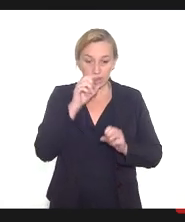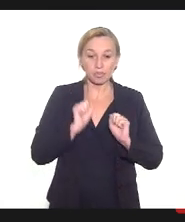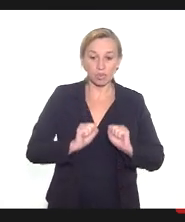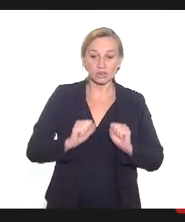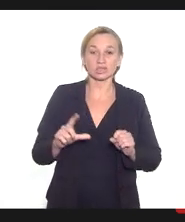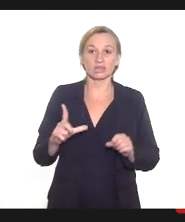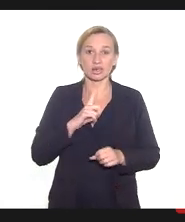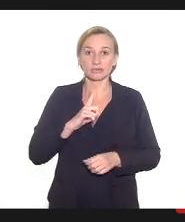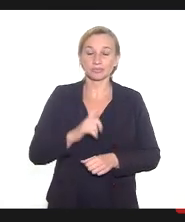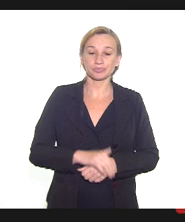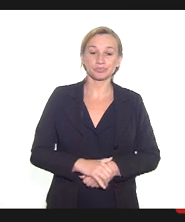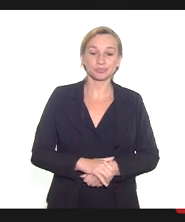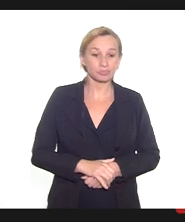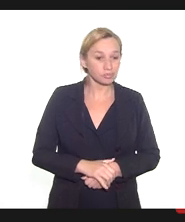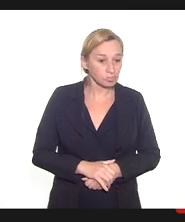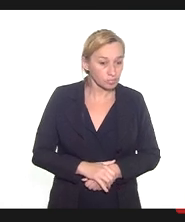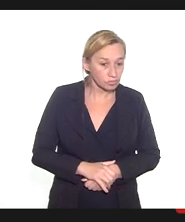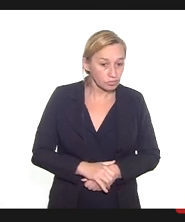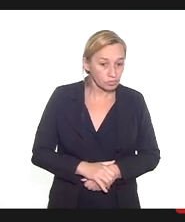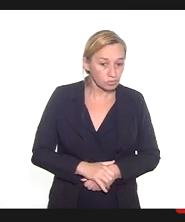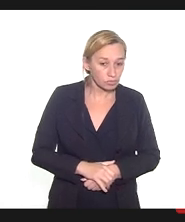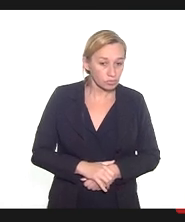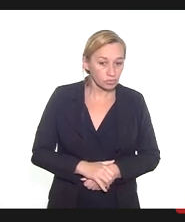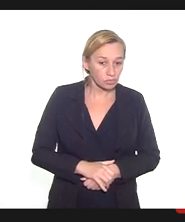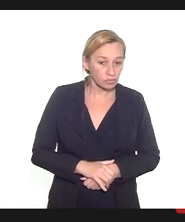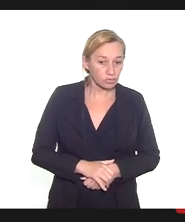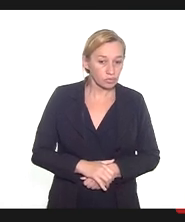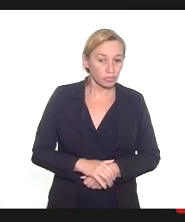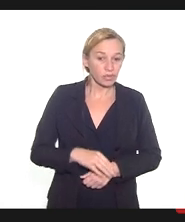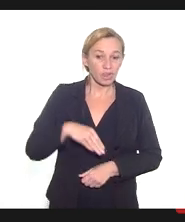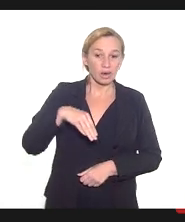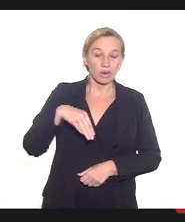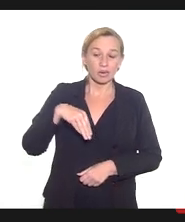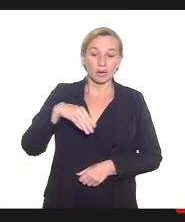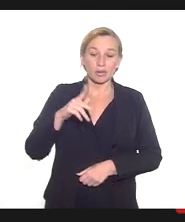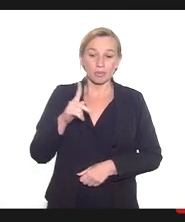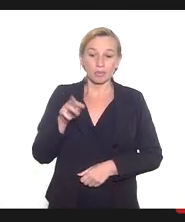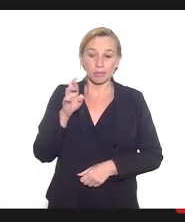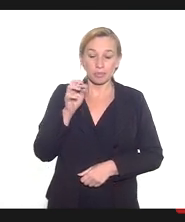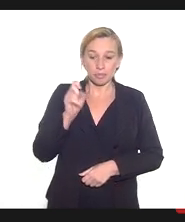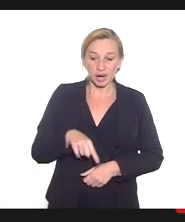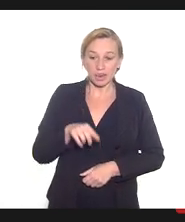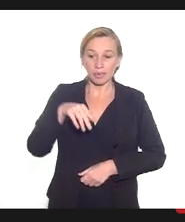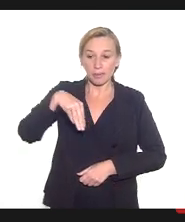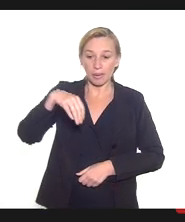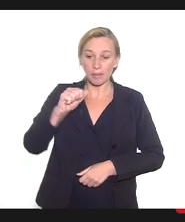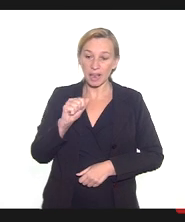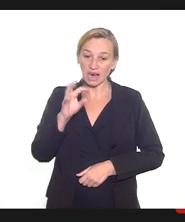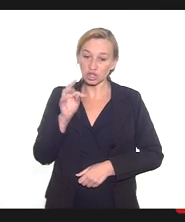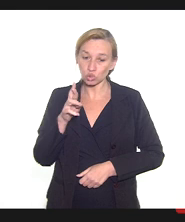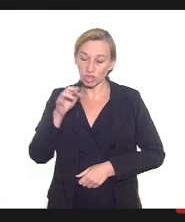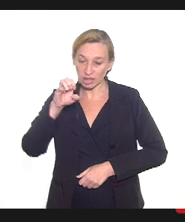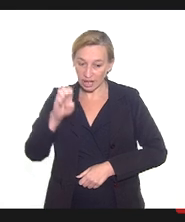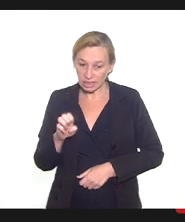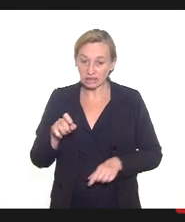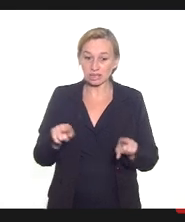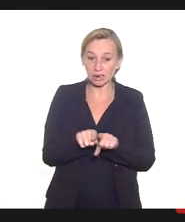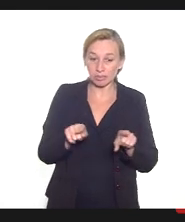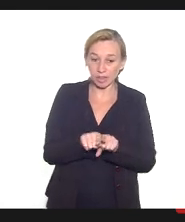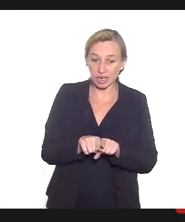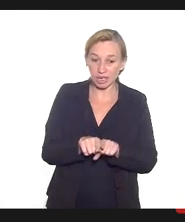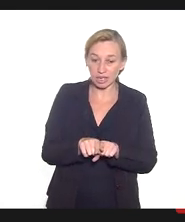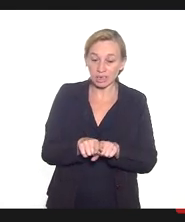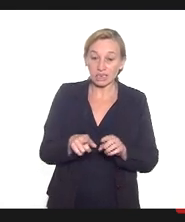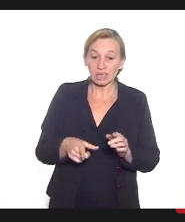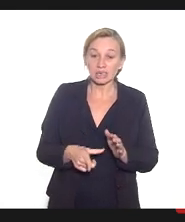até, para a gente não pensar que isso só pela prematuridade, mesmo recém-nascidos a termo, tem uma admissão maior em UTI neonatal.